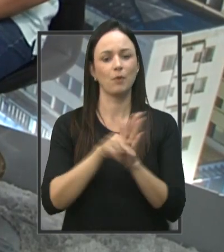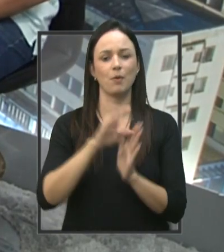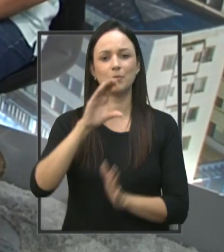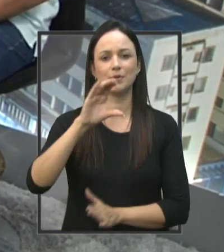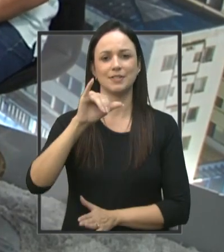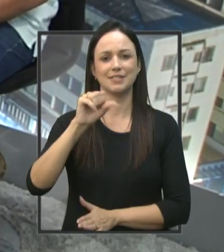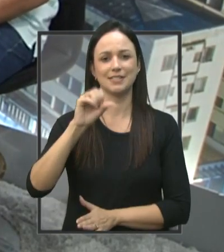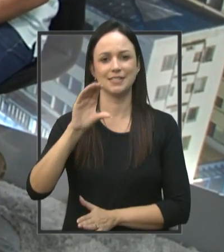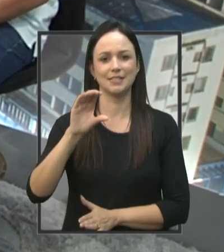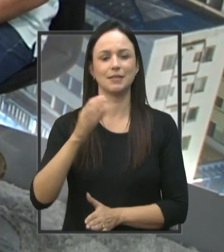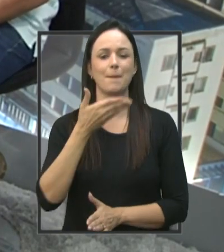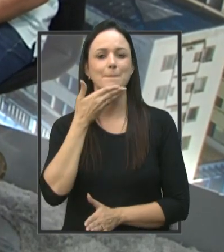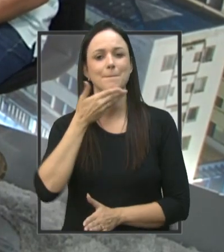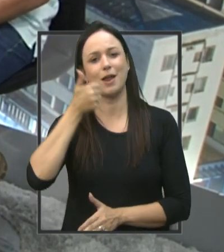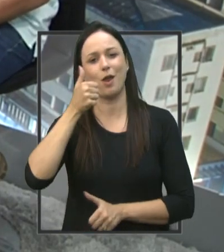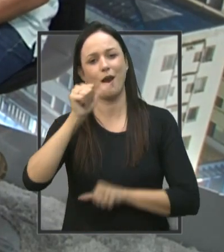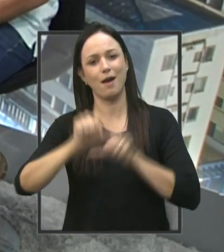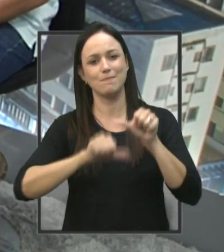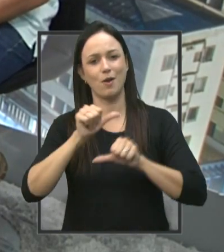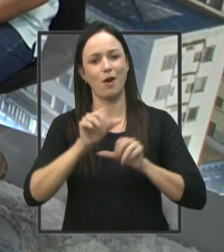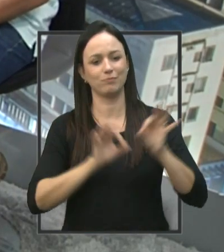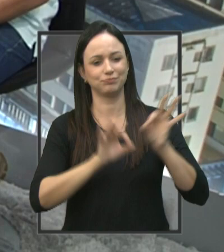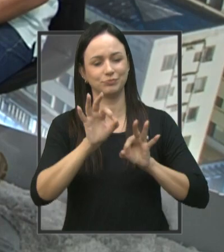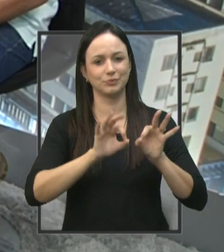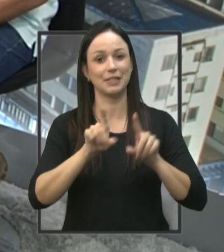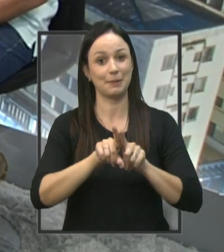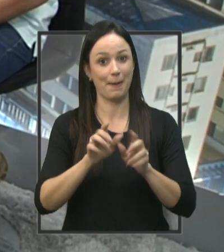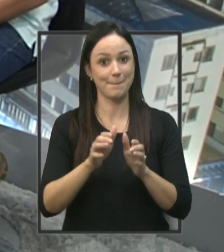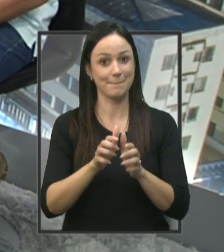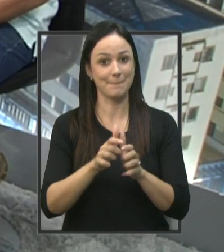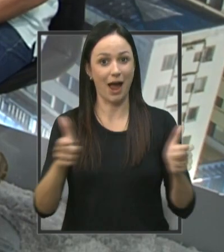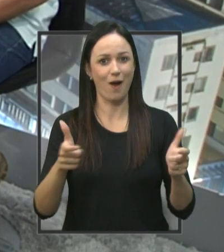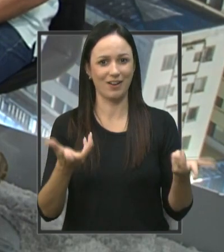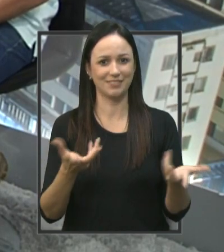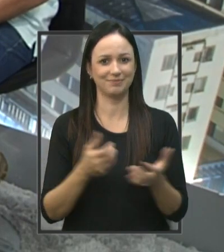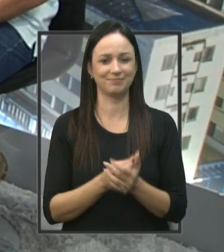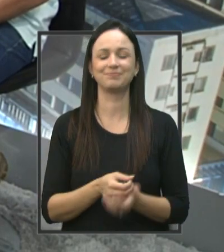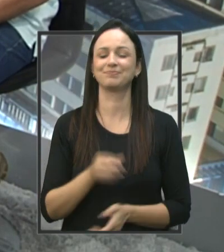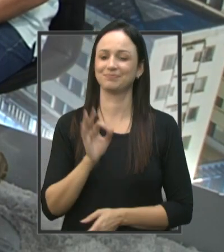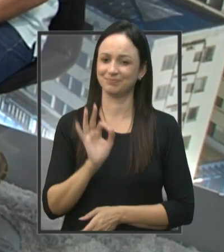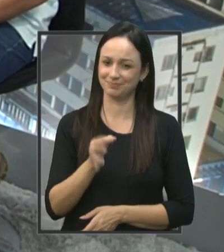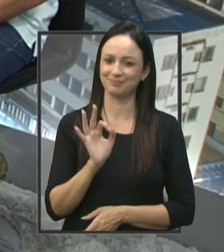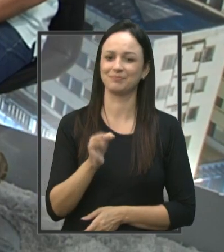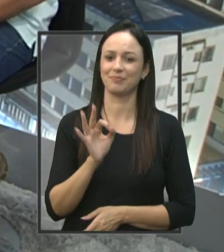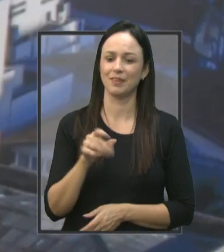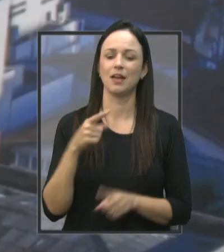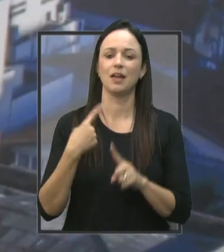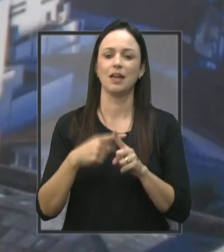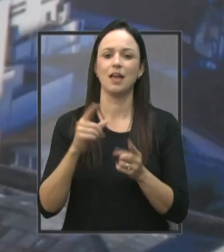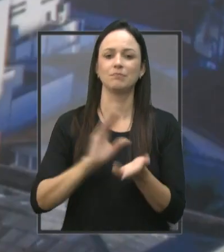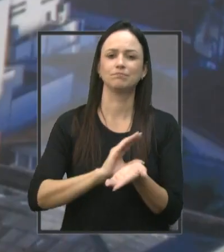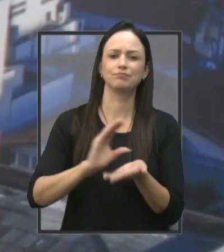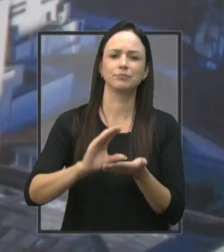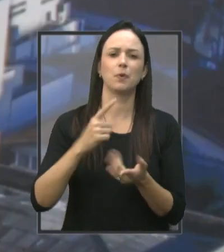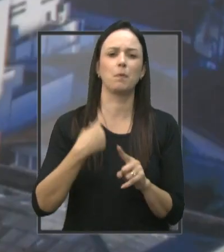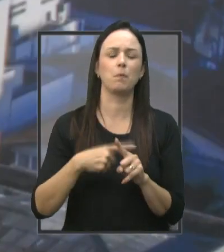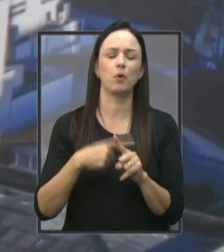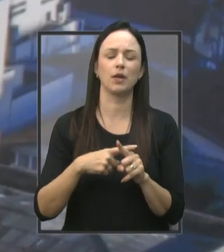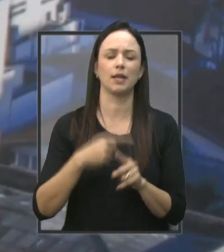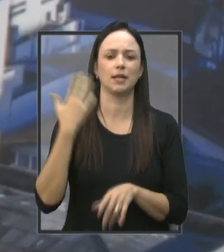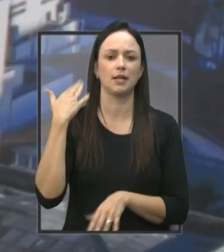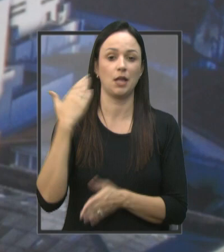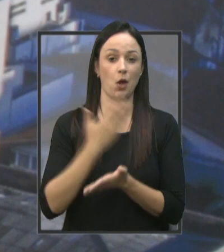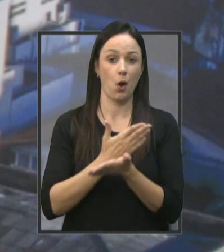aprimorar O projeto E quem sabe Crescer ainda mais Com certeza Essa verba Foi destinada Por quê? Porque no início Do